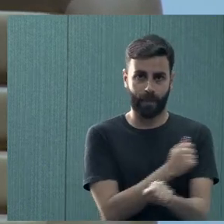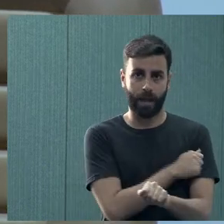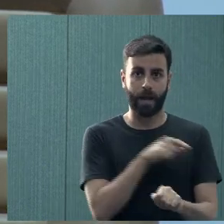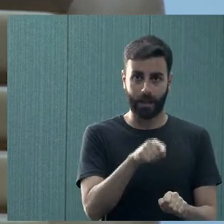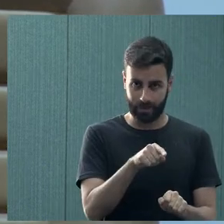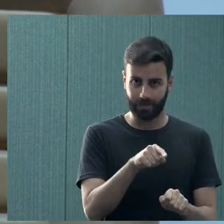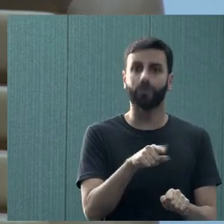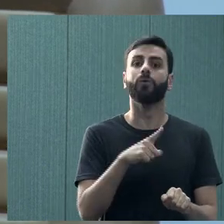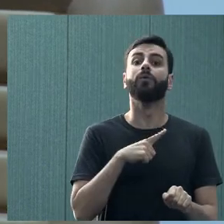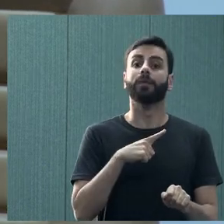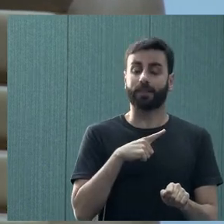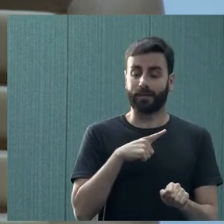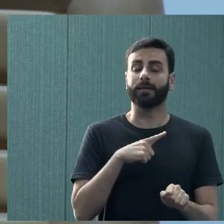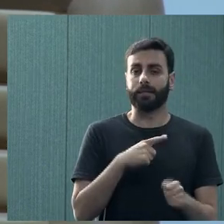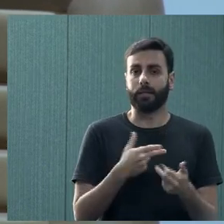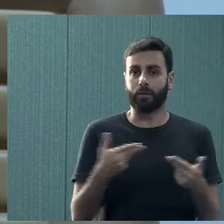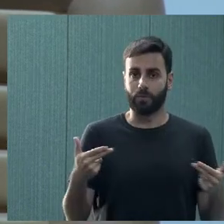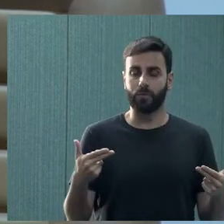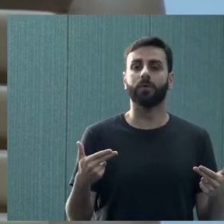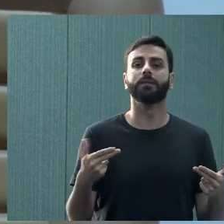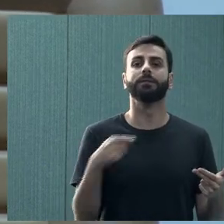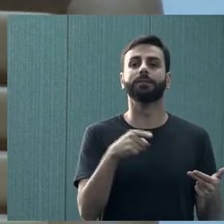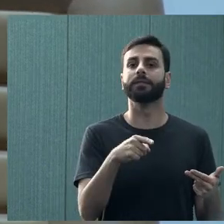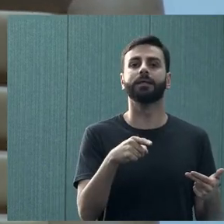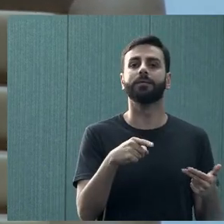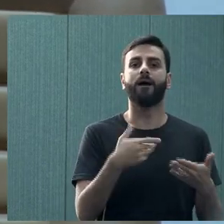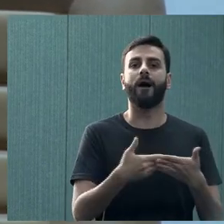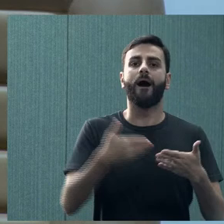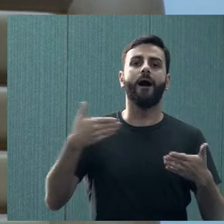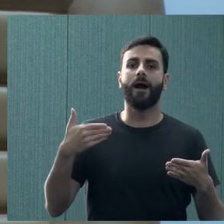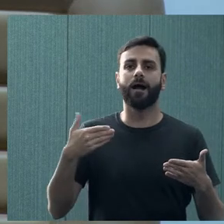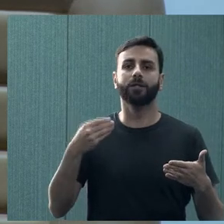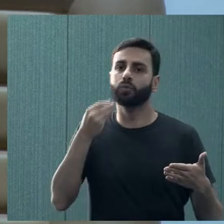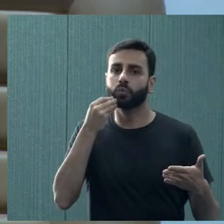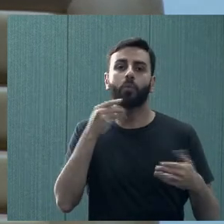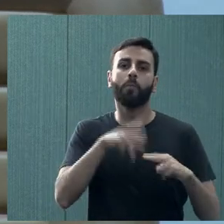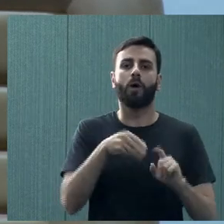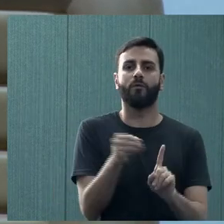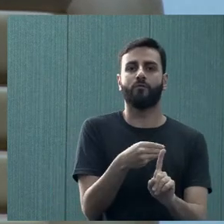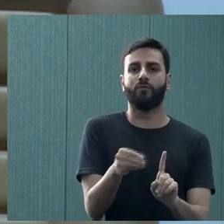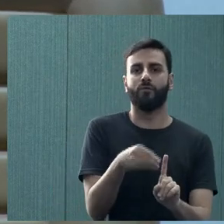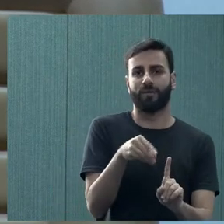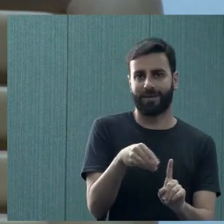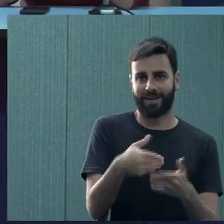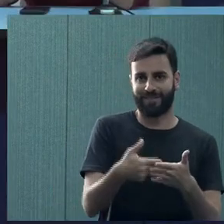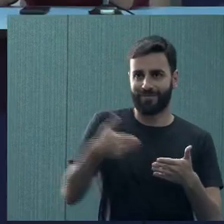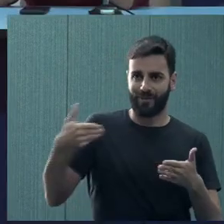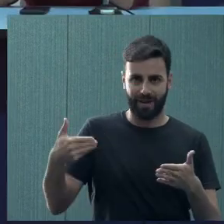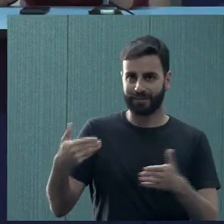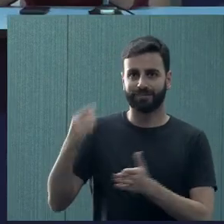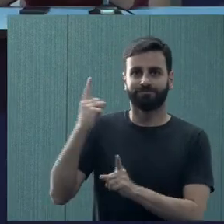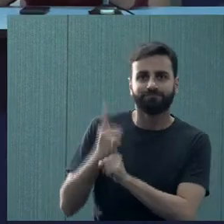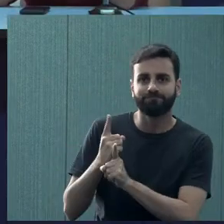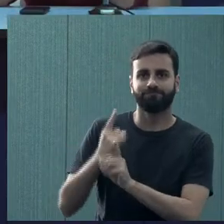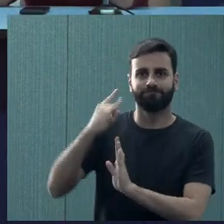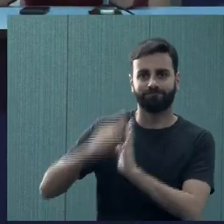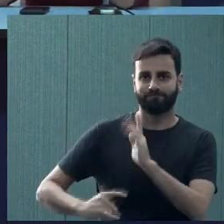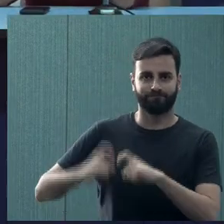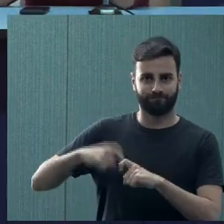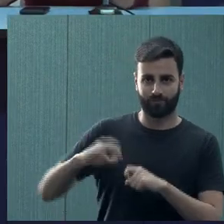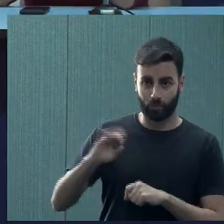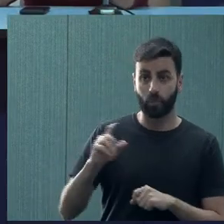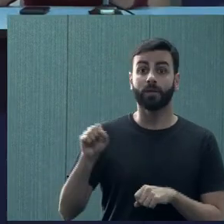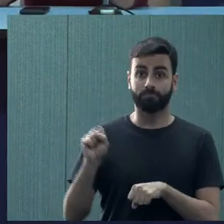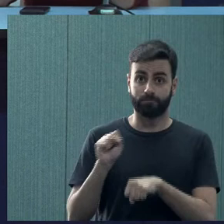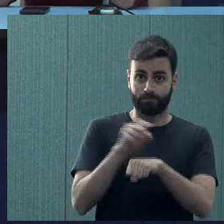às vezes muito vulneráveis, que não tiveram oportunidade de ter um diagnóstico ao longo da vida, e às vezes eles entram